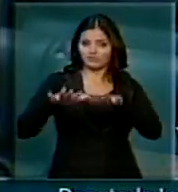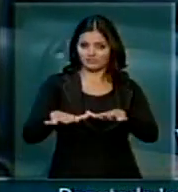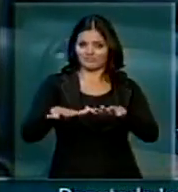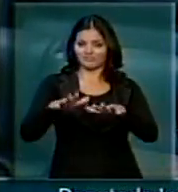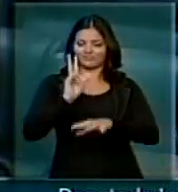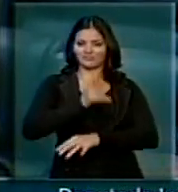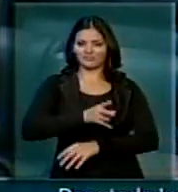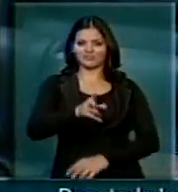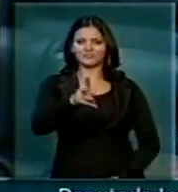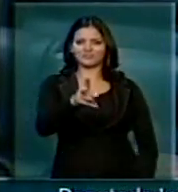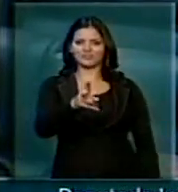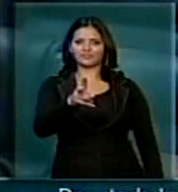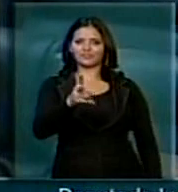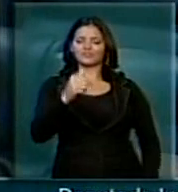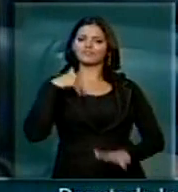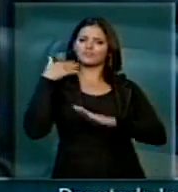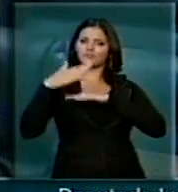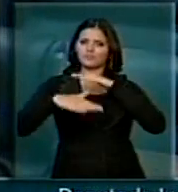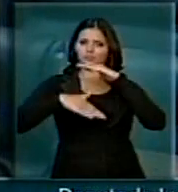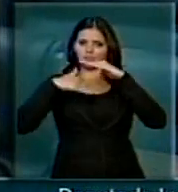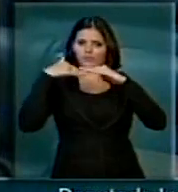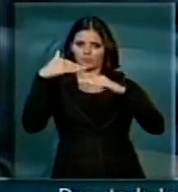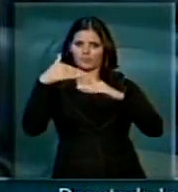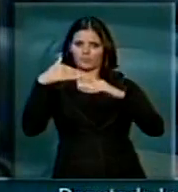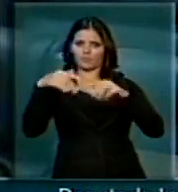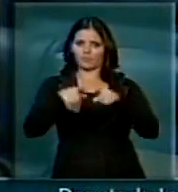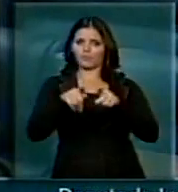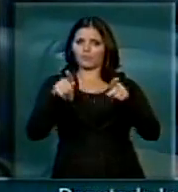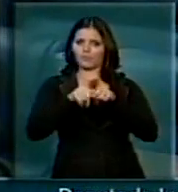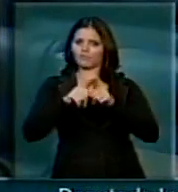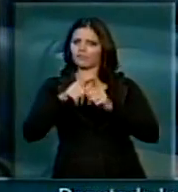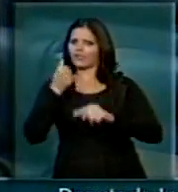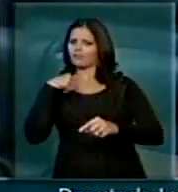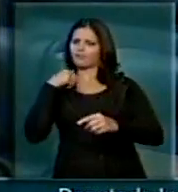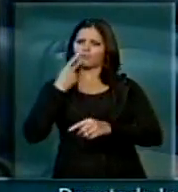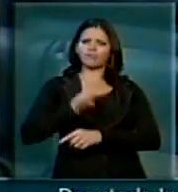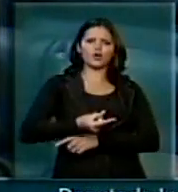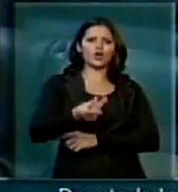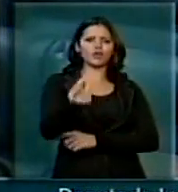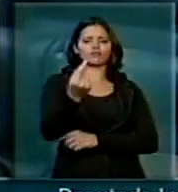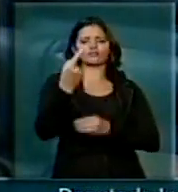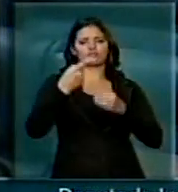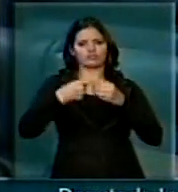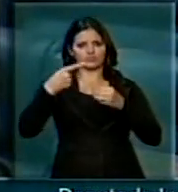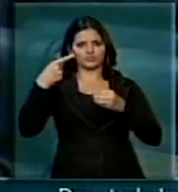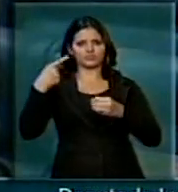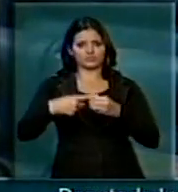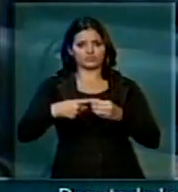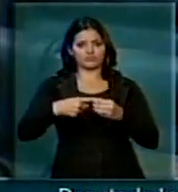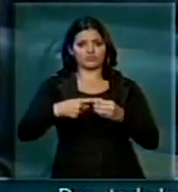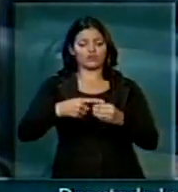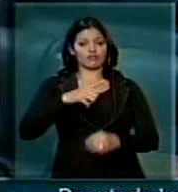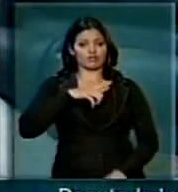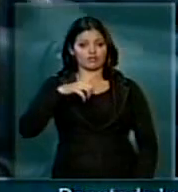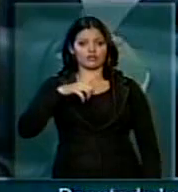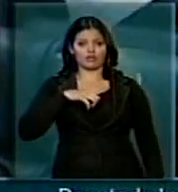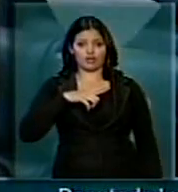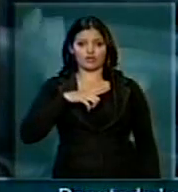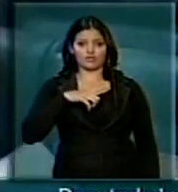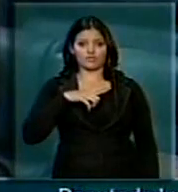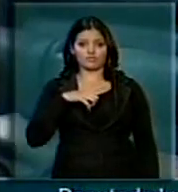continuar com o crescimento e progresso dessa cidade. E eu tenho aqui mais um